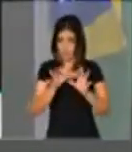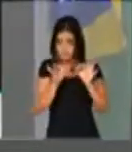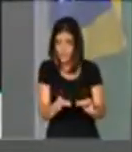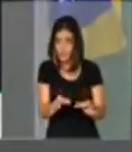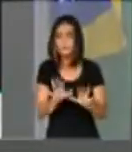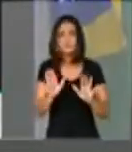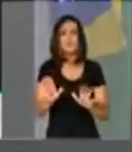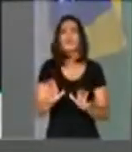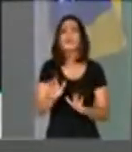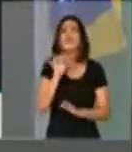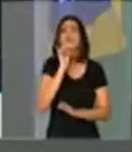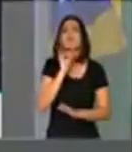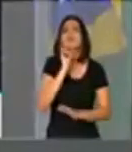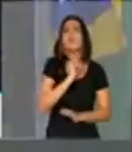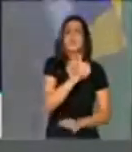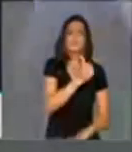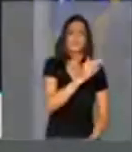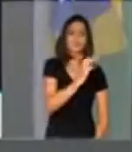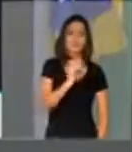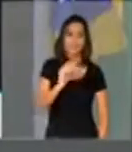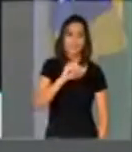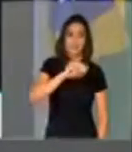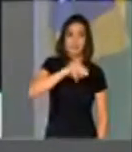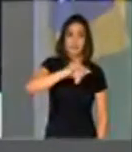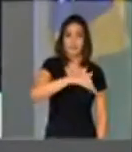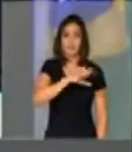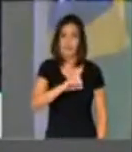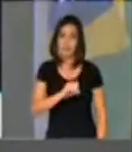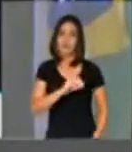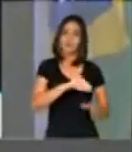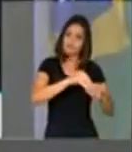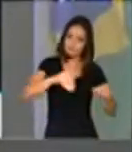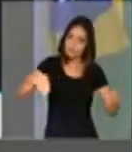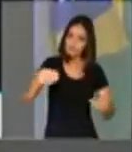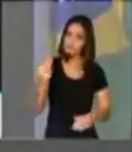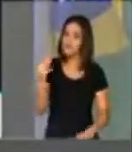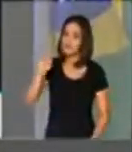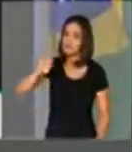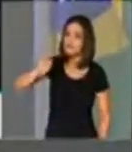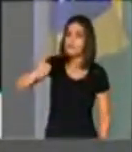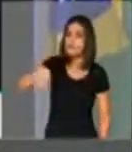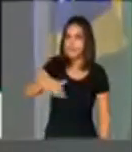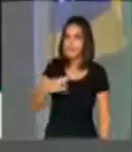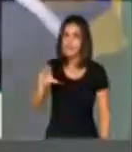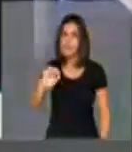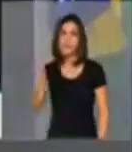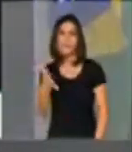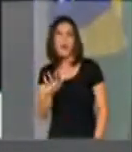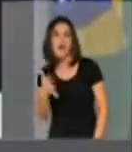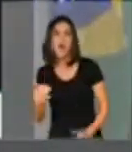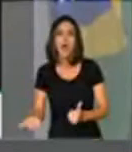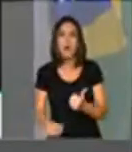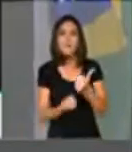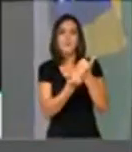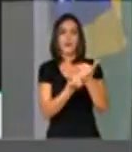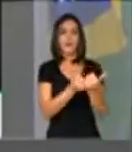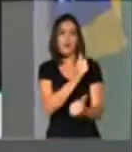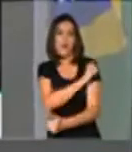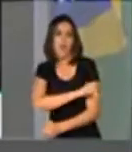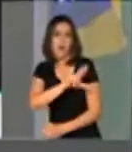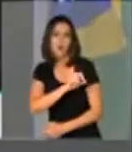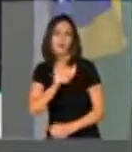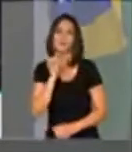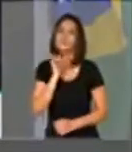exemplificativo de 100 milhões, 3 milhões, em média, são apoio de auxílio aos estudantes, como o